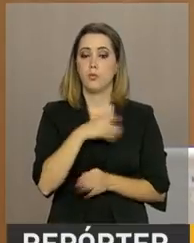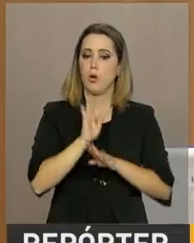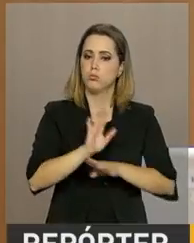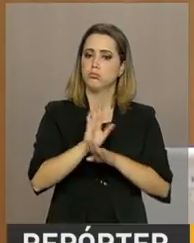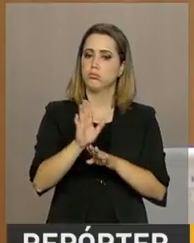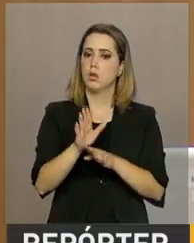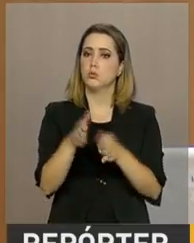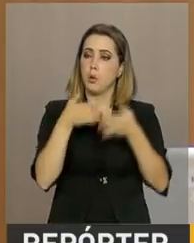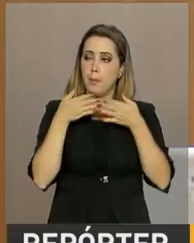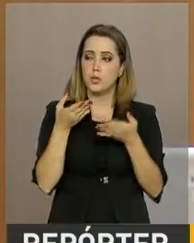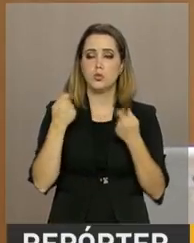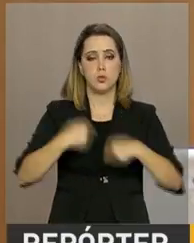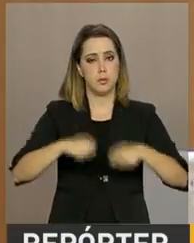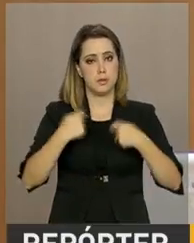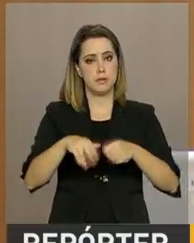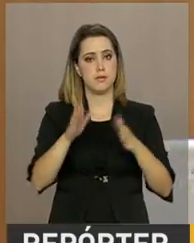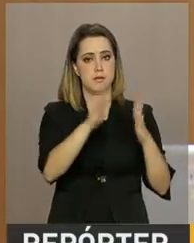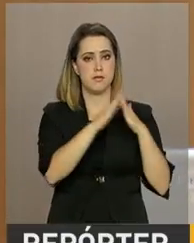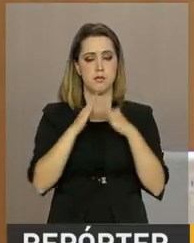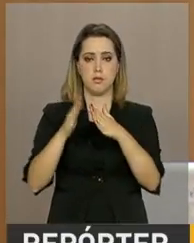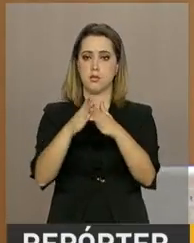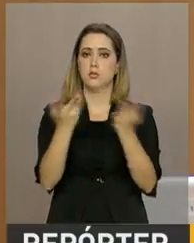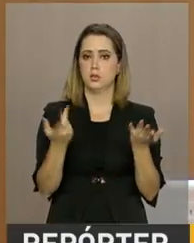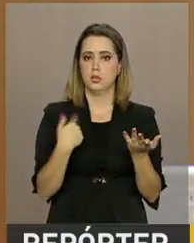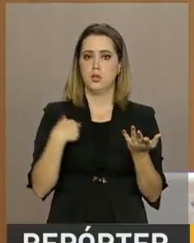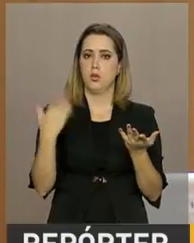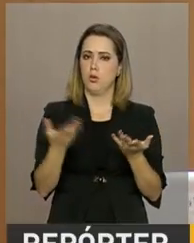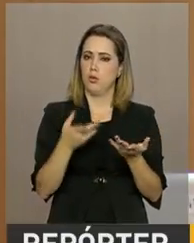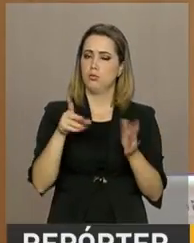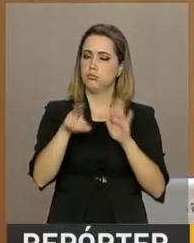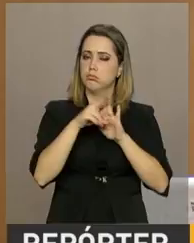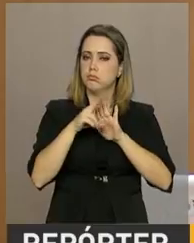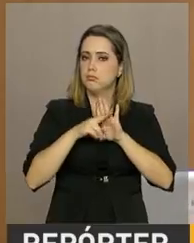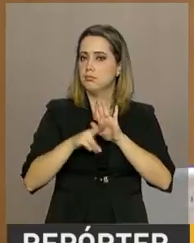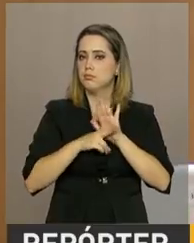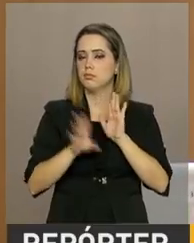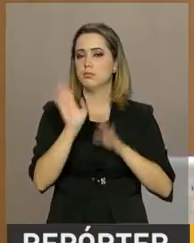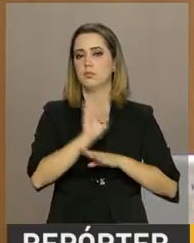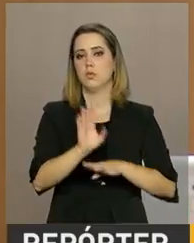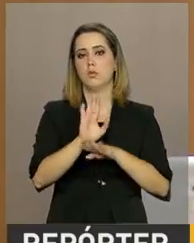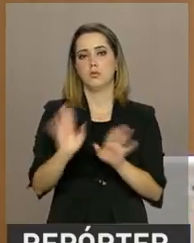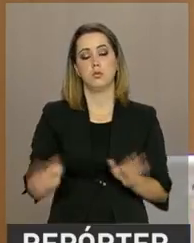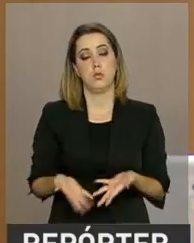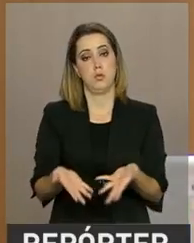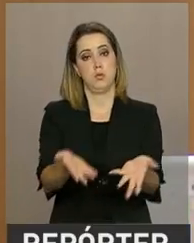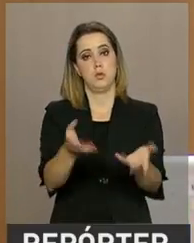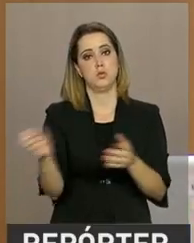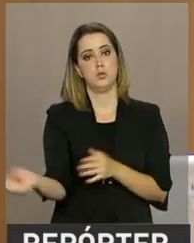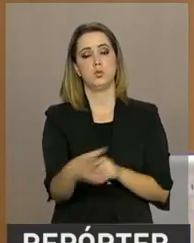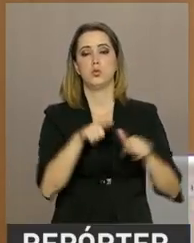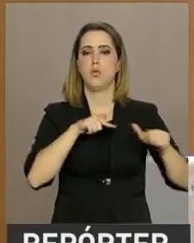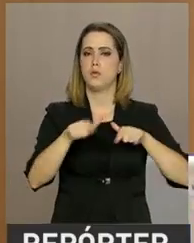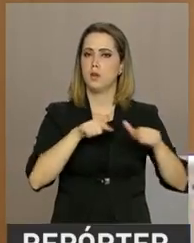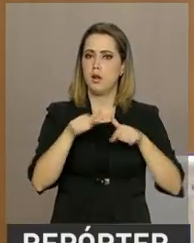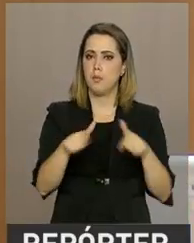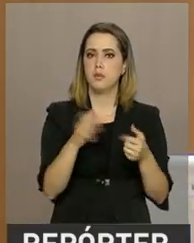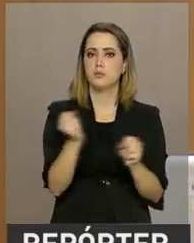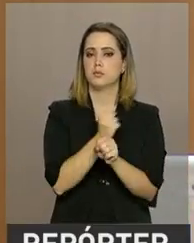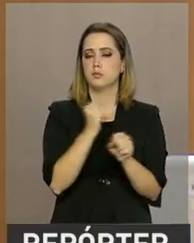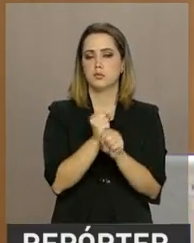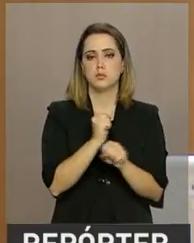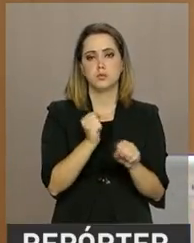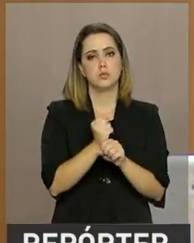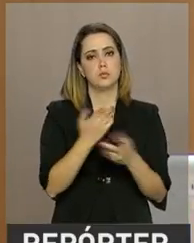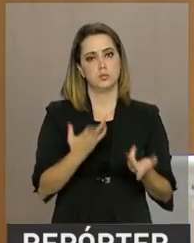as mudanças ora discutidas por este Conselho contribuirão para a geração de novas vagas de emprego na construção